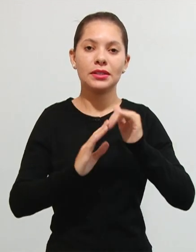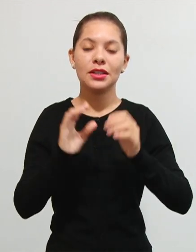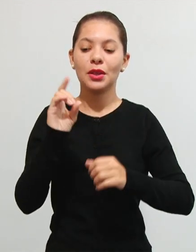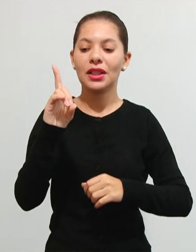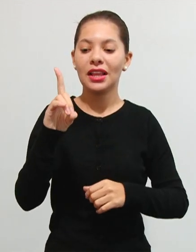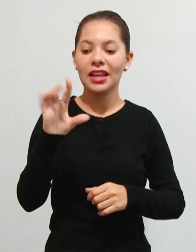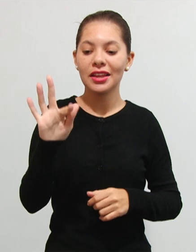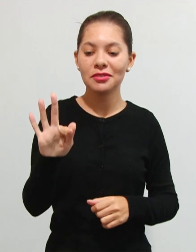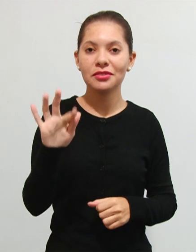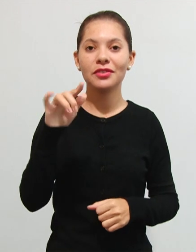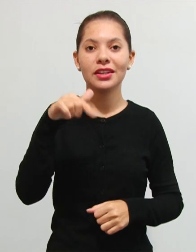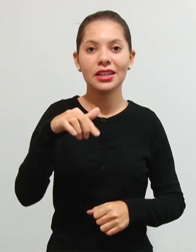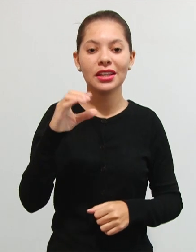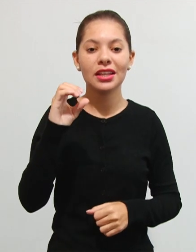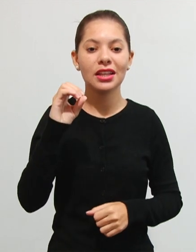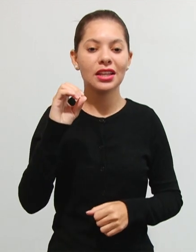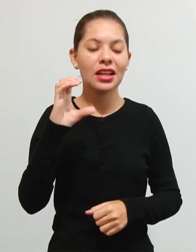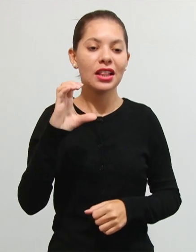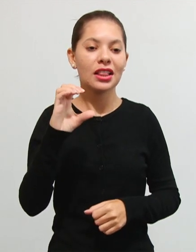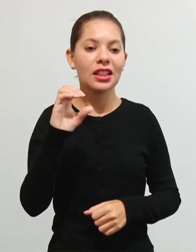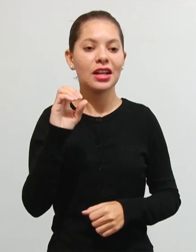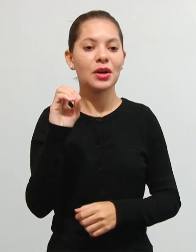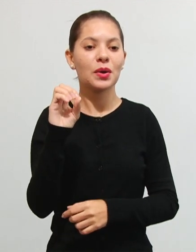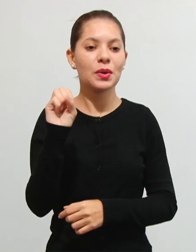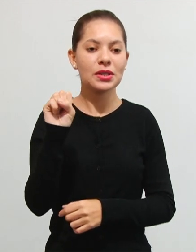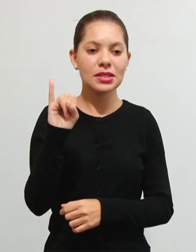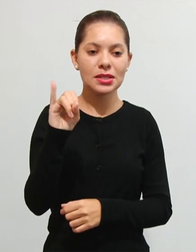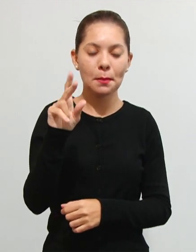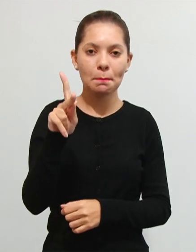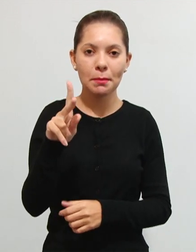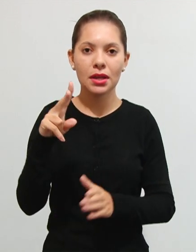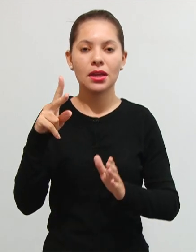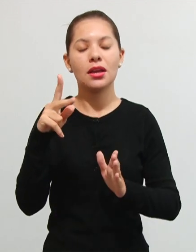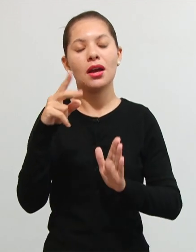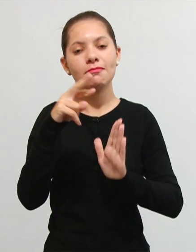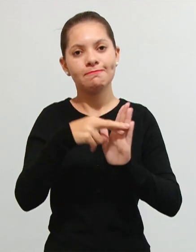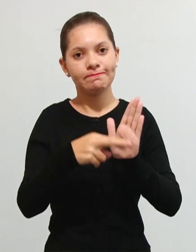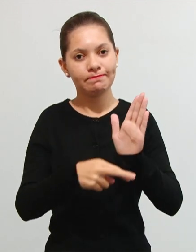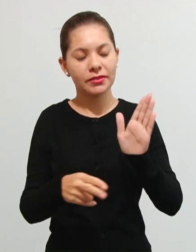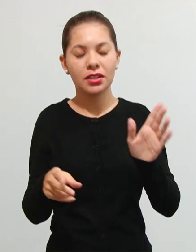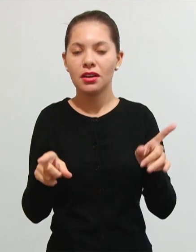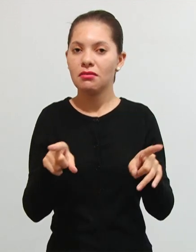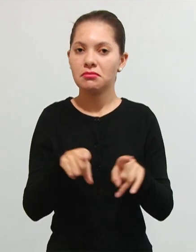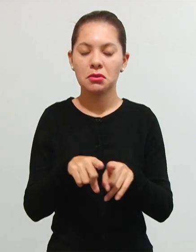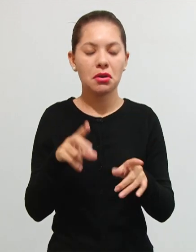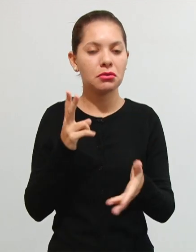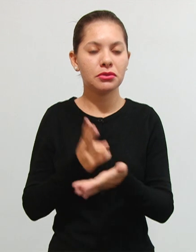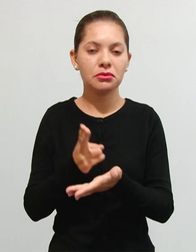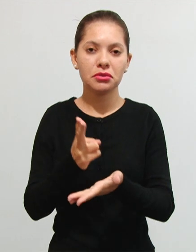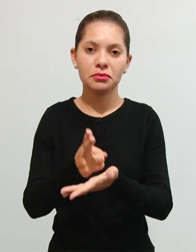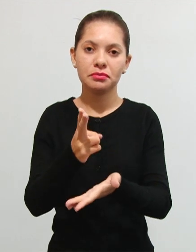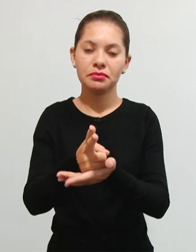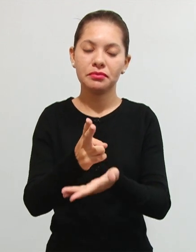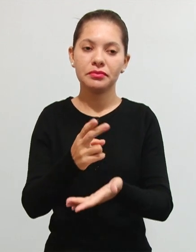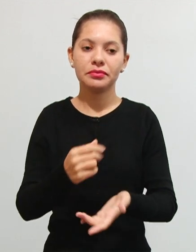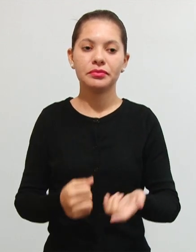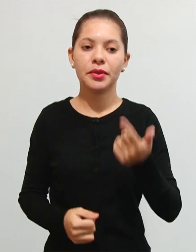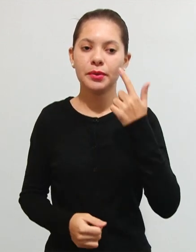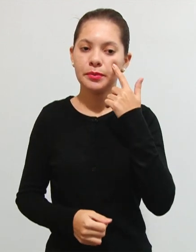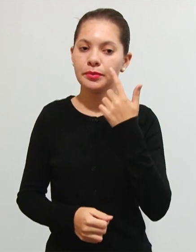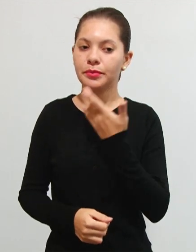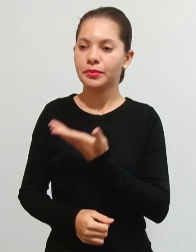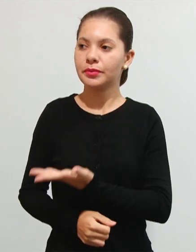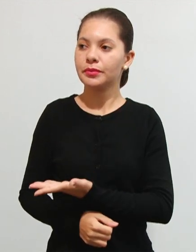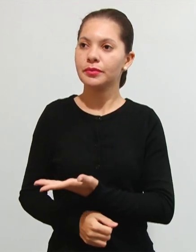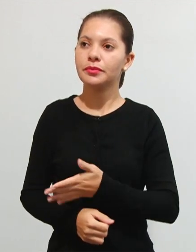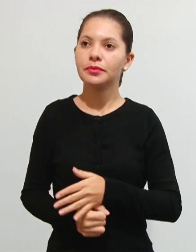federal e aqui na COSIP também a regra é a mesma tá vamos lá e aqui dando continuidade para a falar